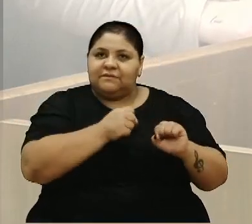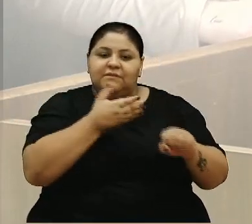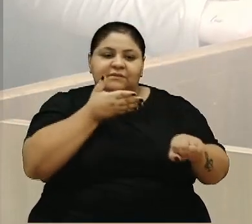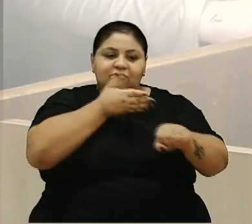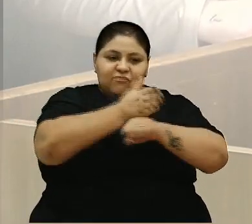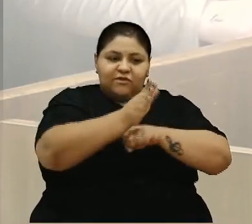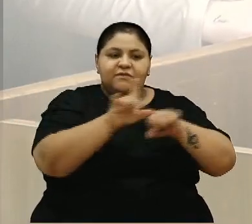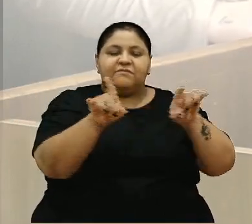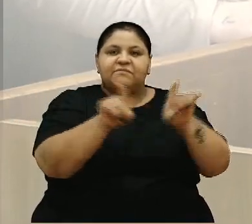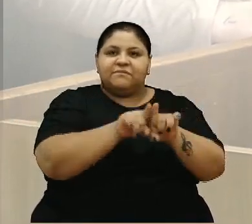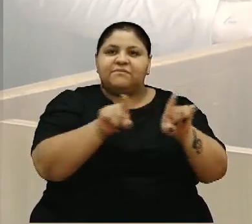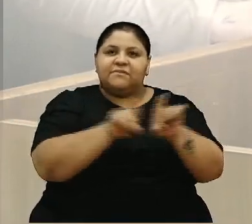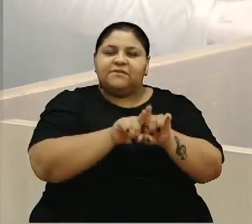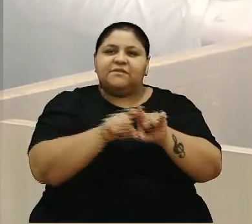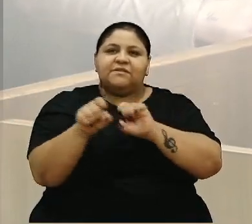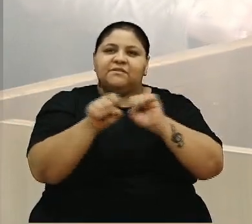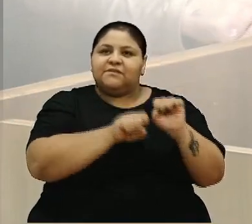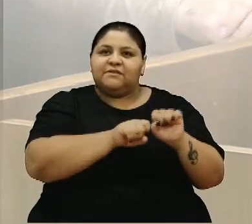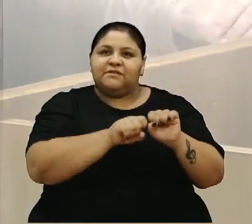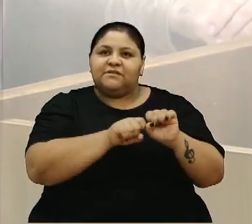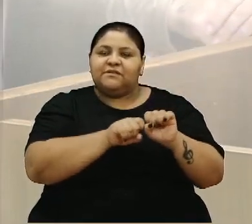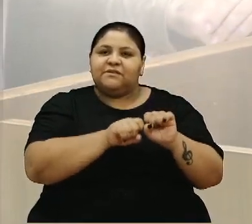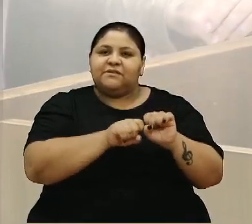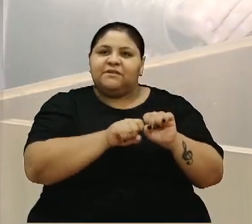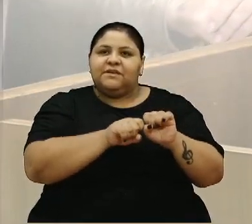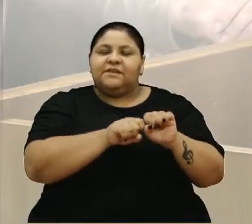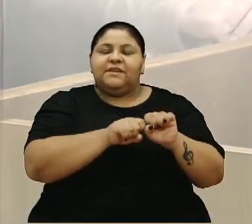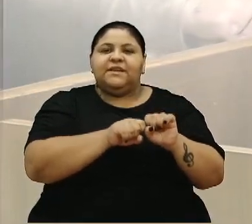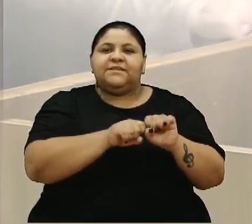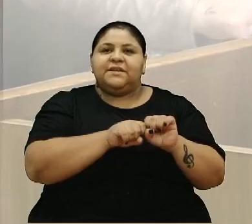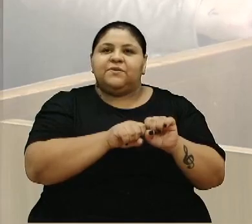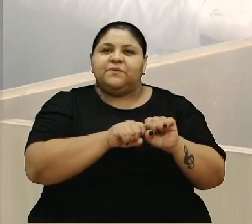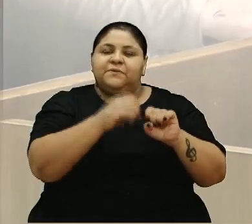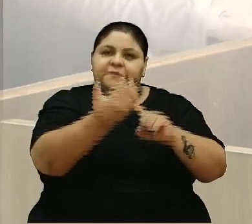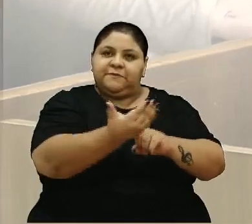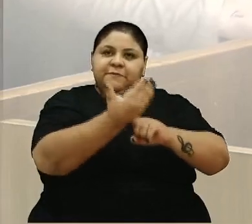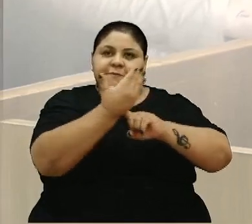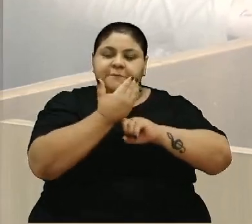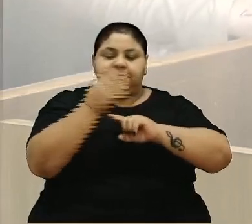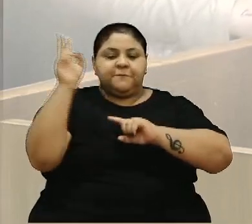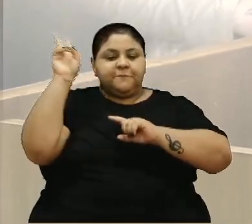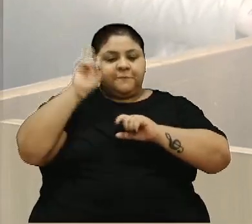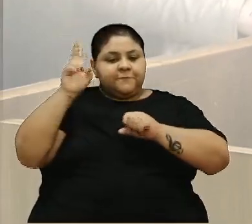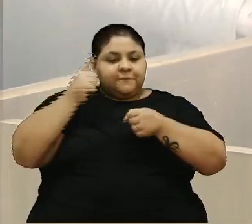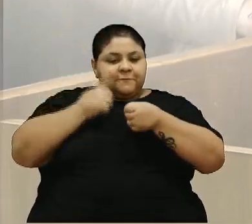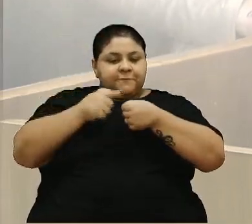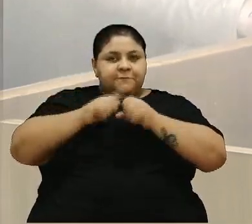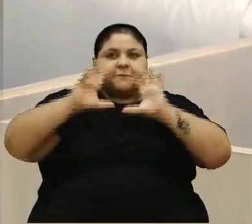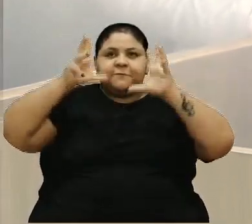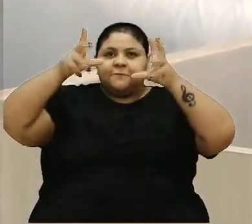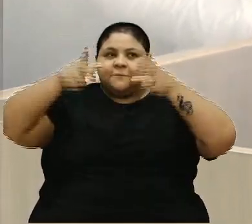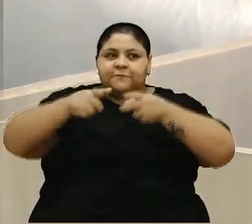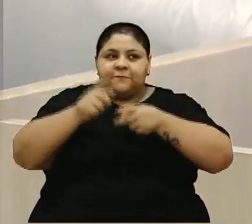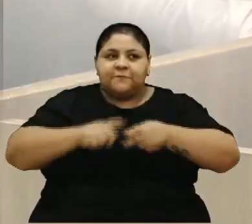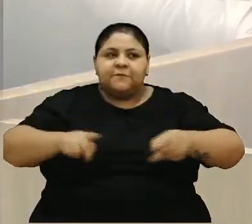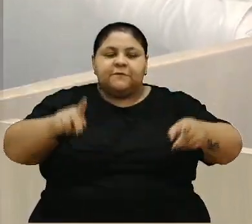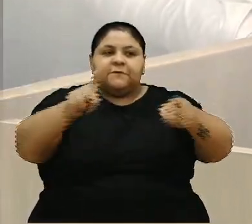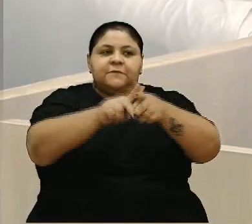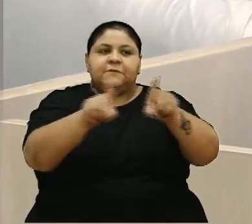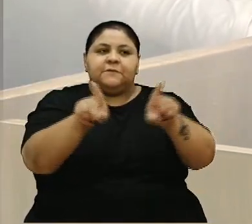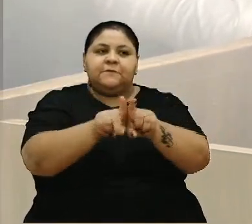da Festa da Uva, possa vir a contribuir com a história da nossa cidade, e trazer todo o nosso povo, todo o nosso Brasil,